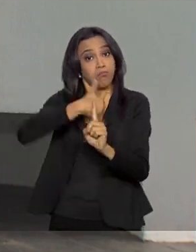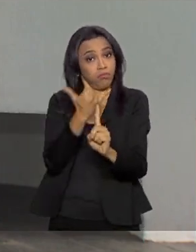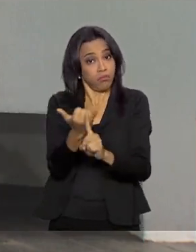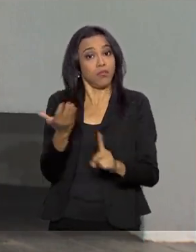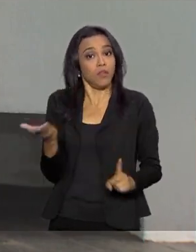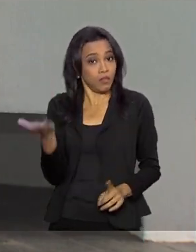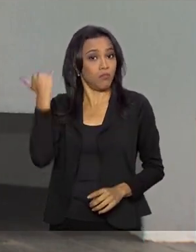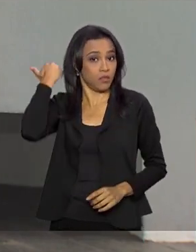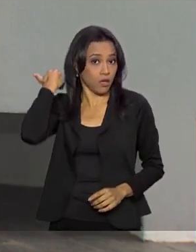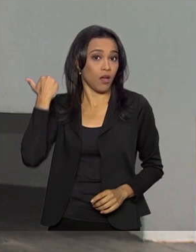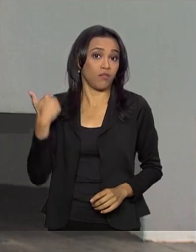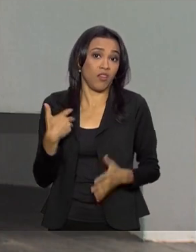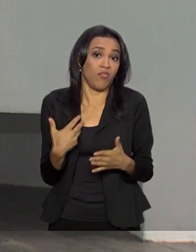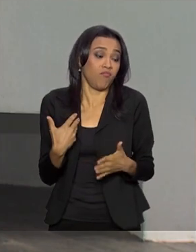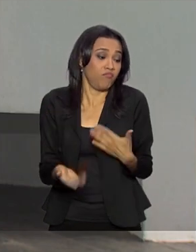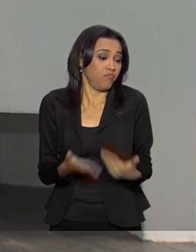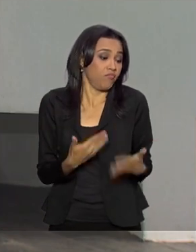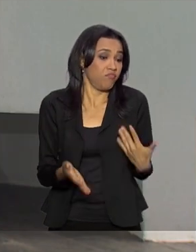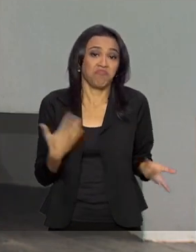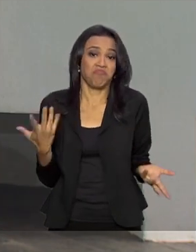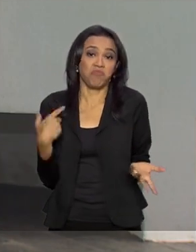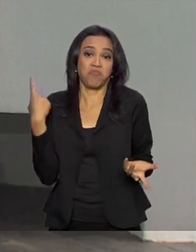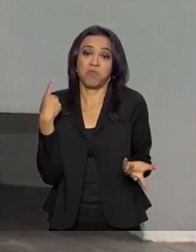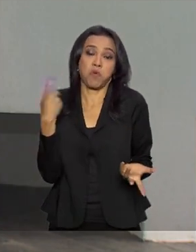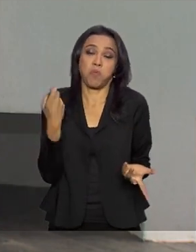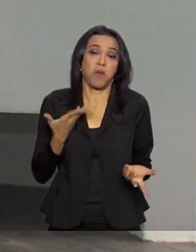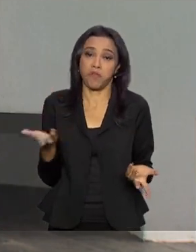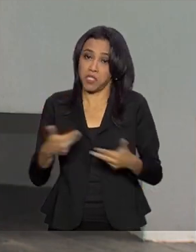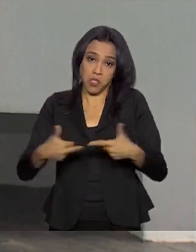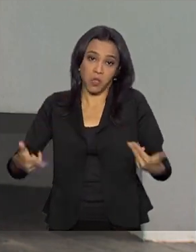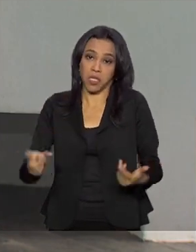tinha feito, então eu acabava, porque ninguém ligava.